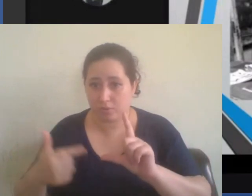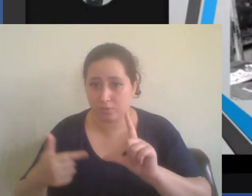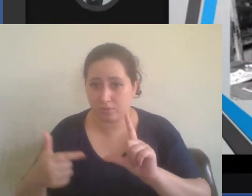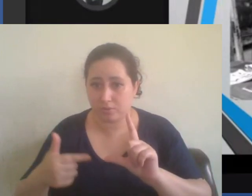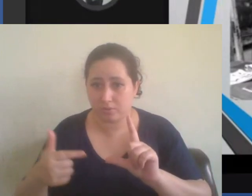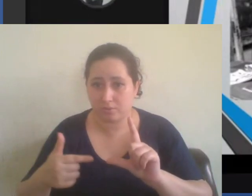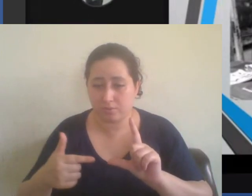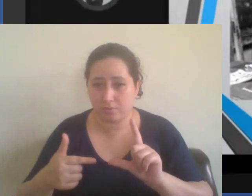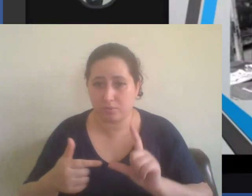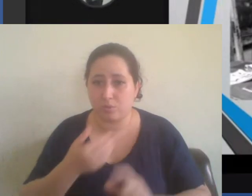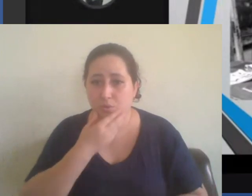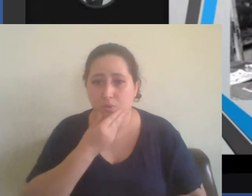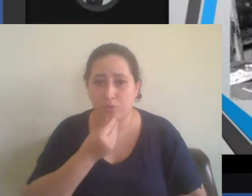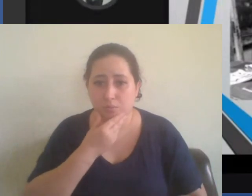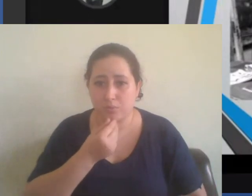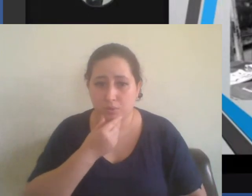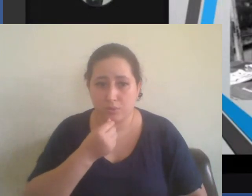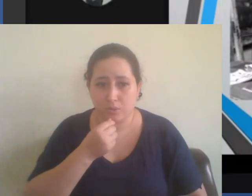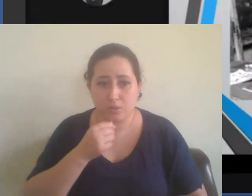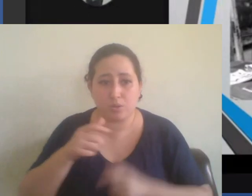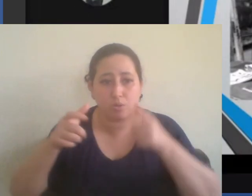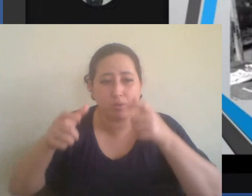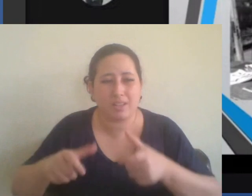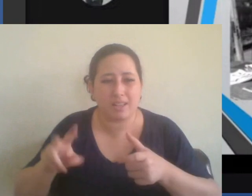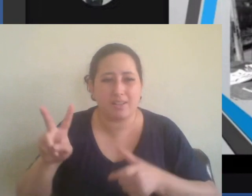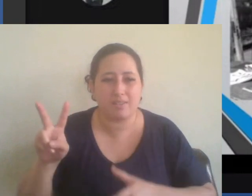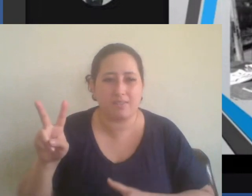um menino do gueto de Varzóvia